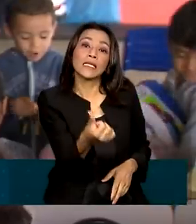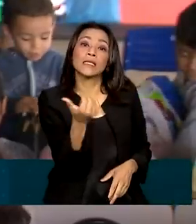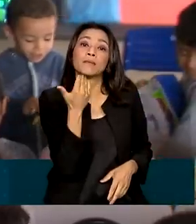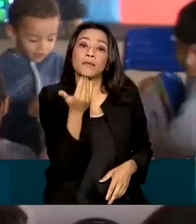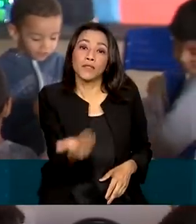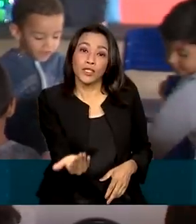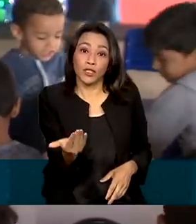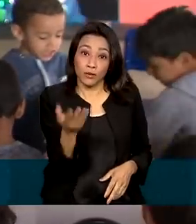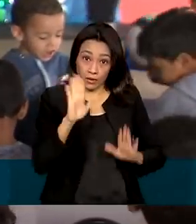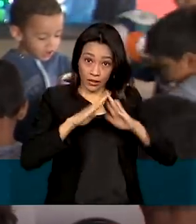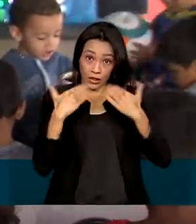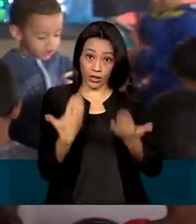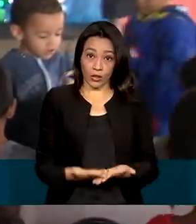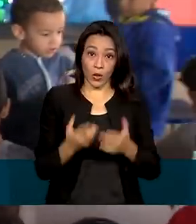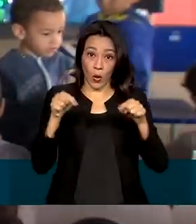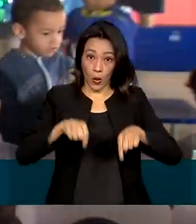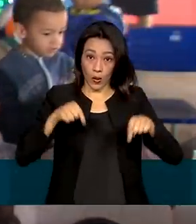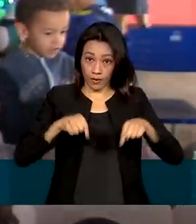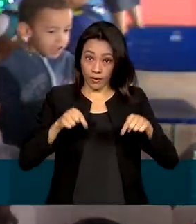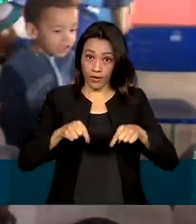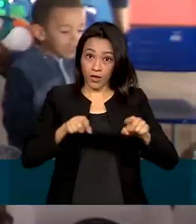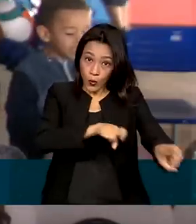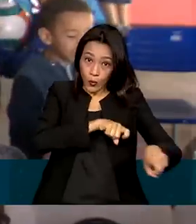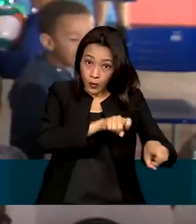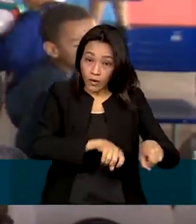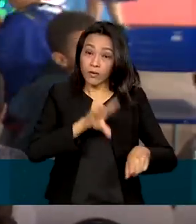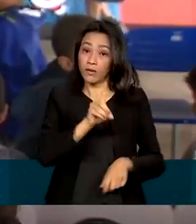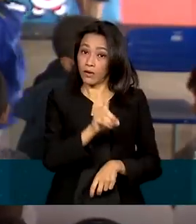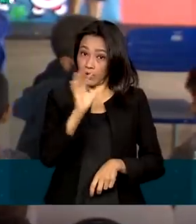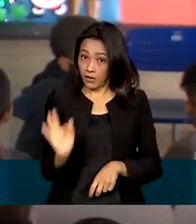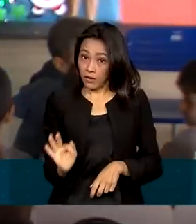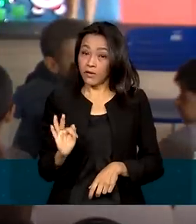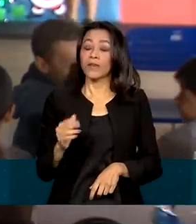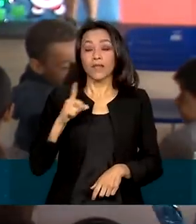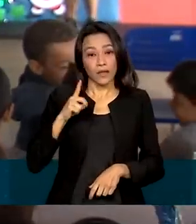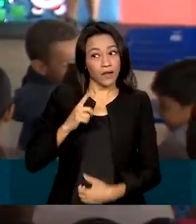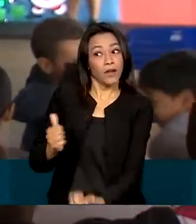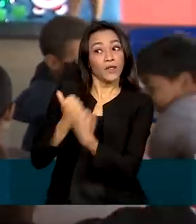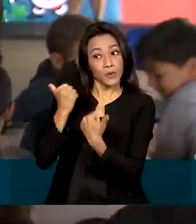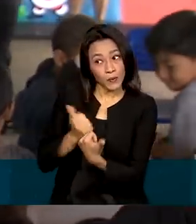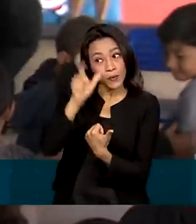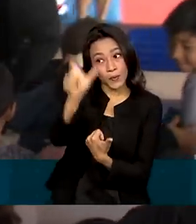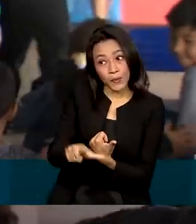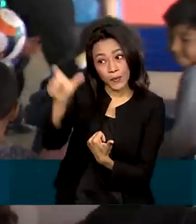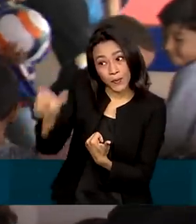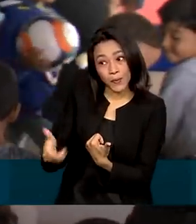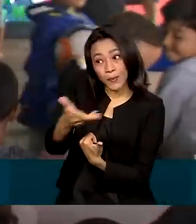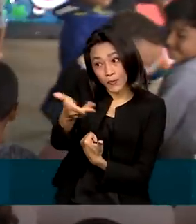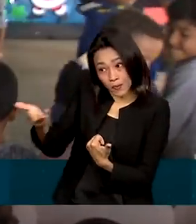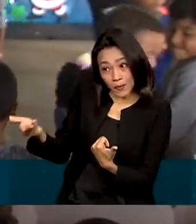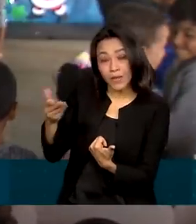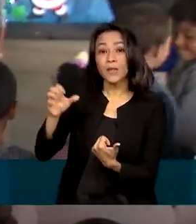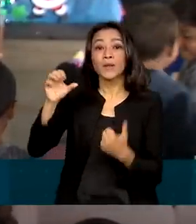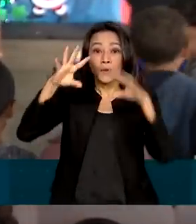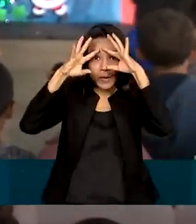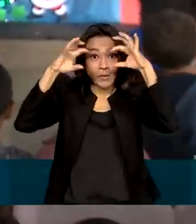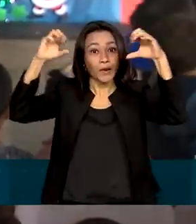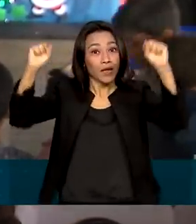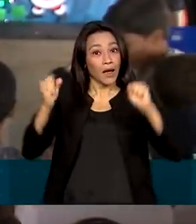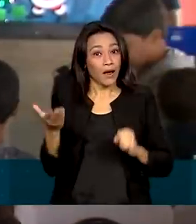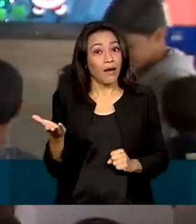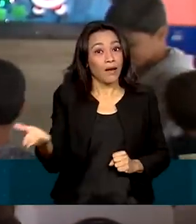estudantes dessa escola rural no Distrito Federal. O Papai Noel contou com a ajuda dos padrinhos do Supremo Tribunal Federal.